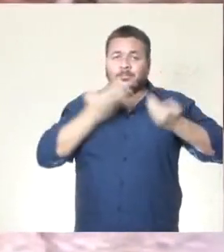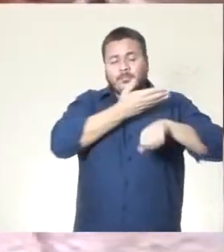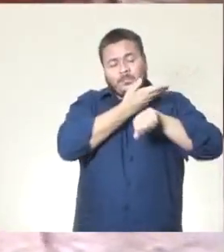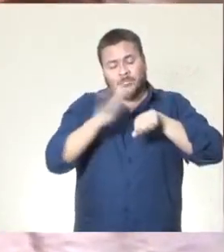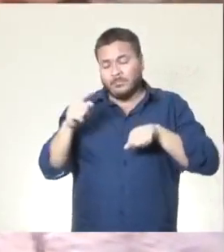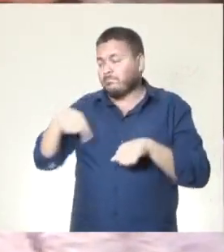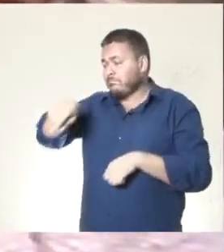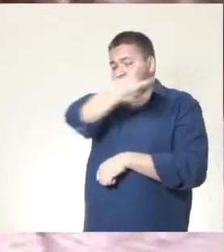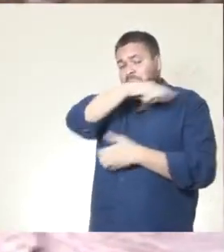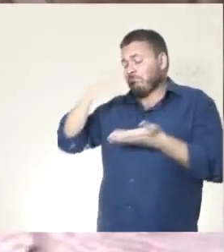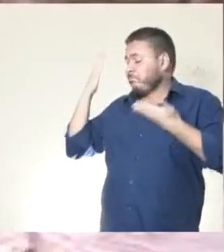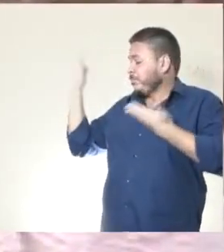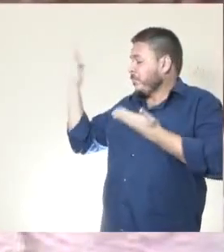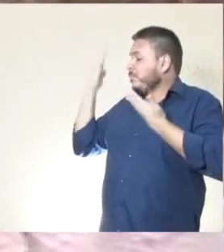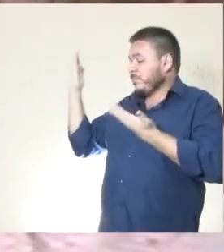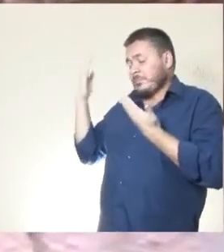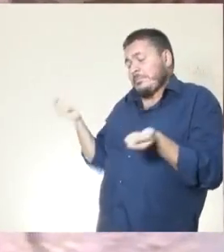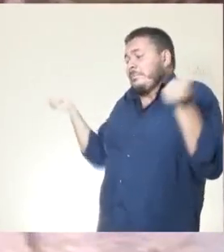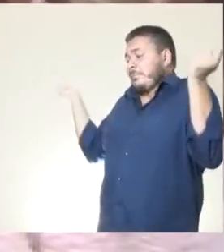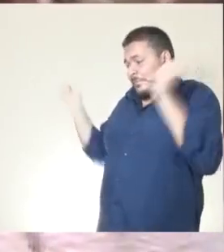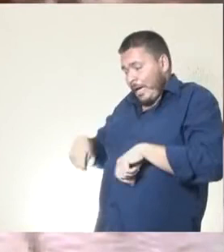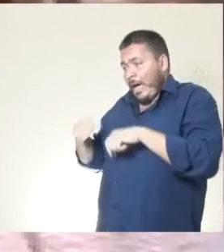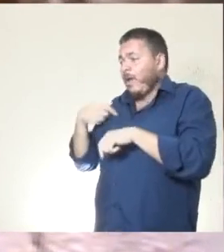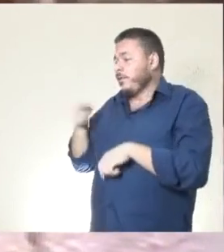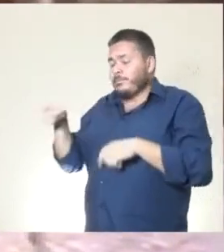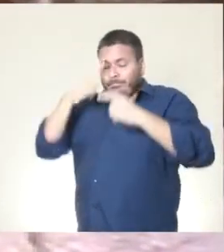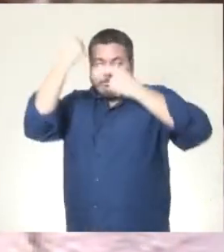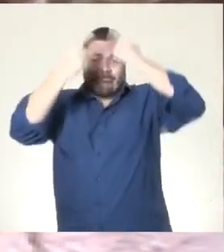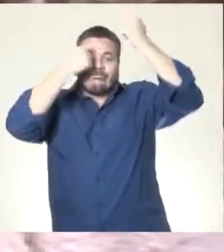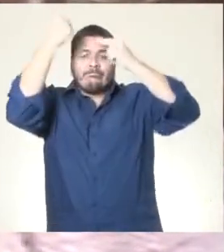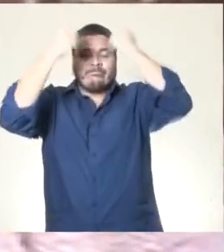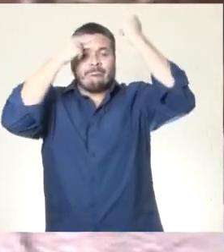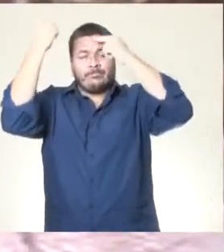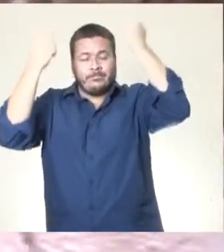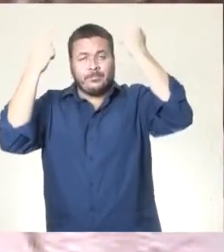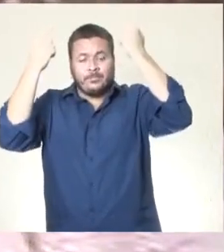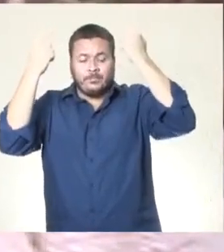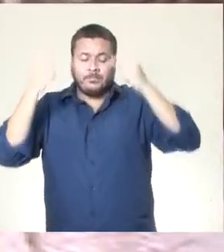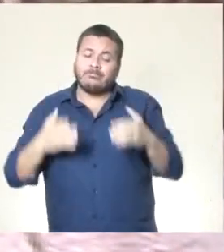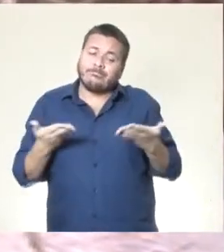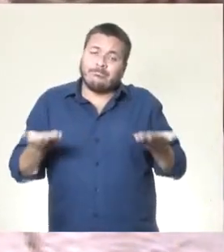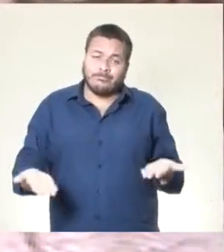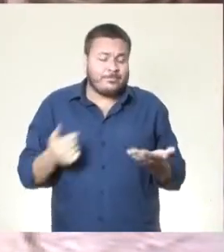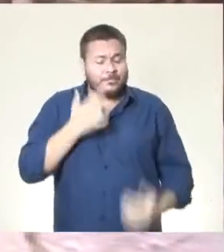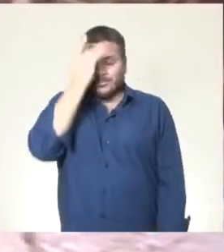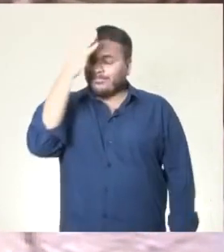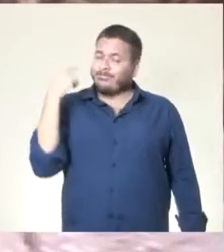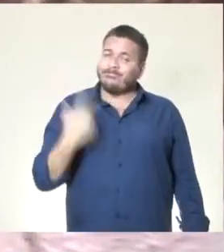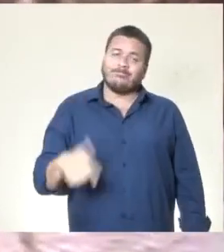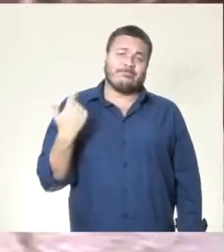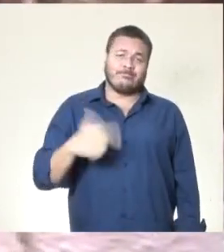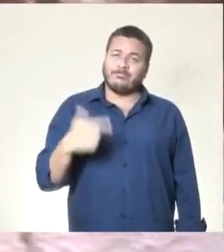muito suspeitos de que posso ainda dar alguma coisa. De modo que não houve